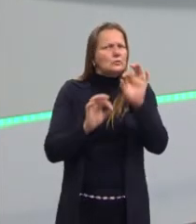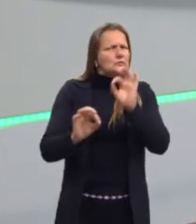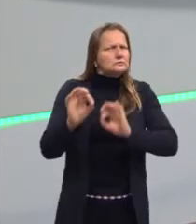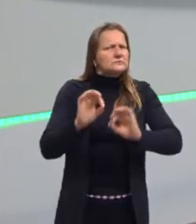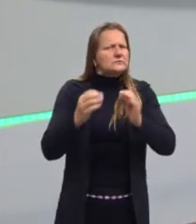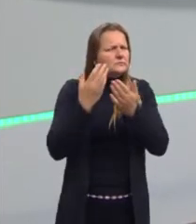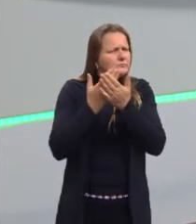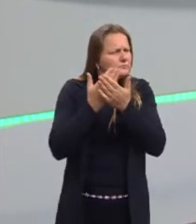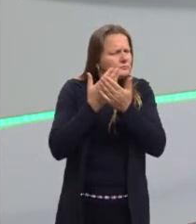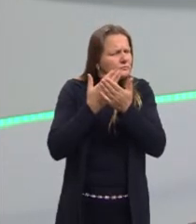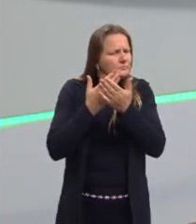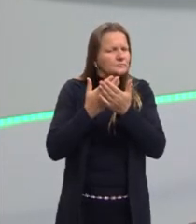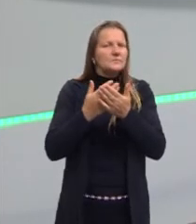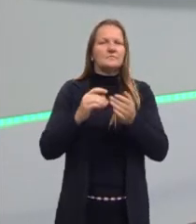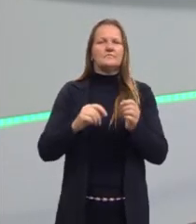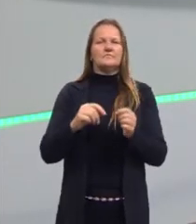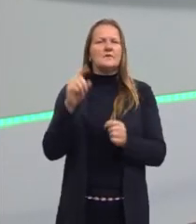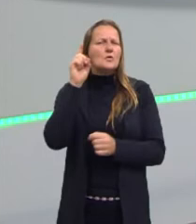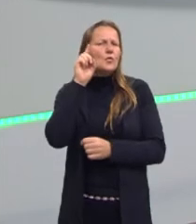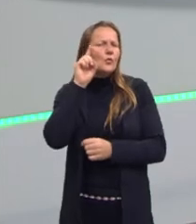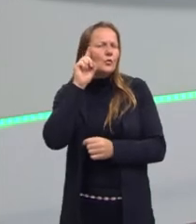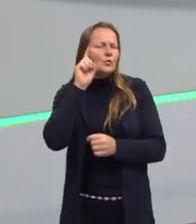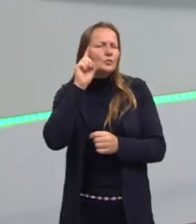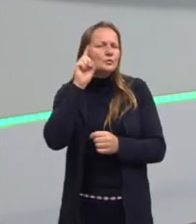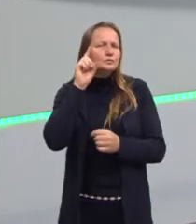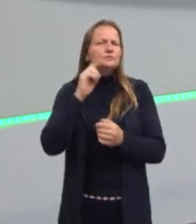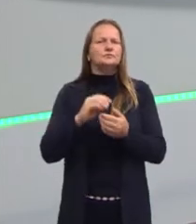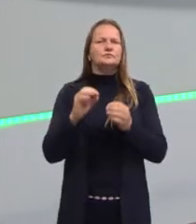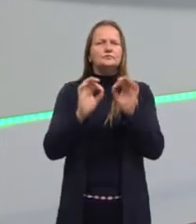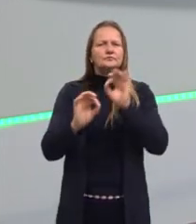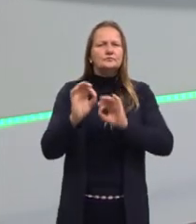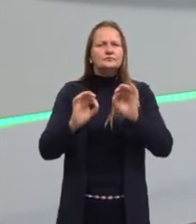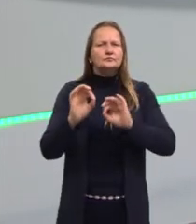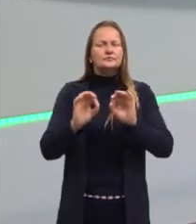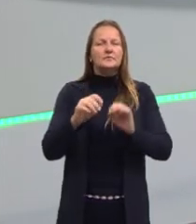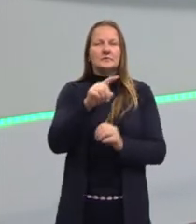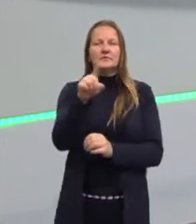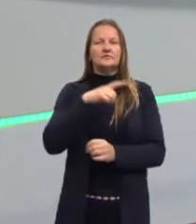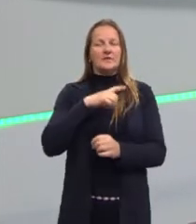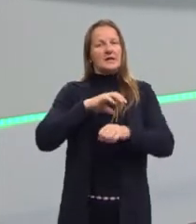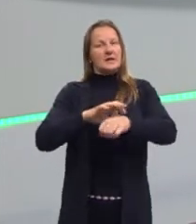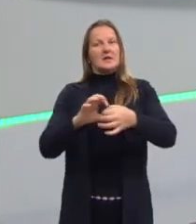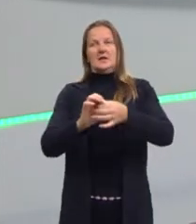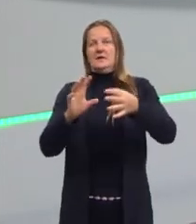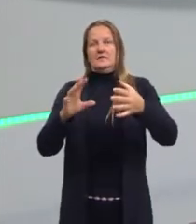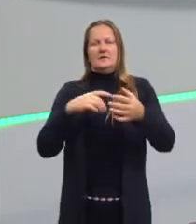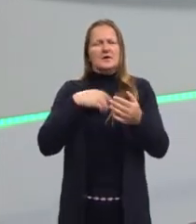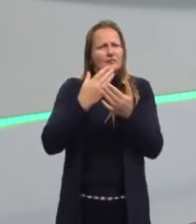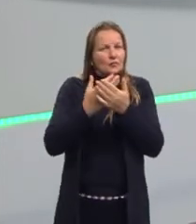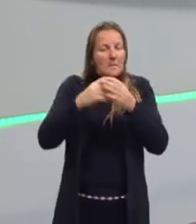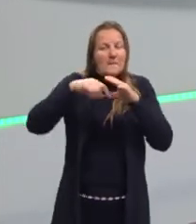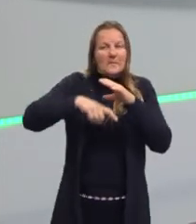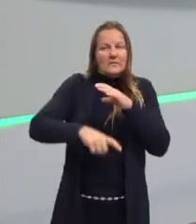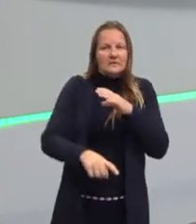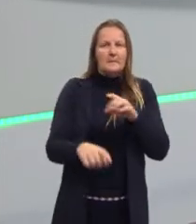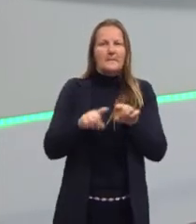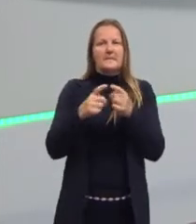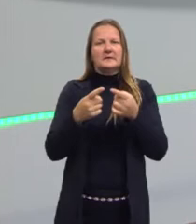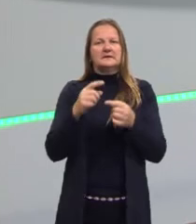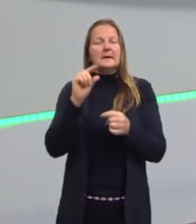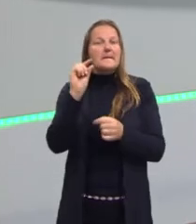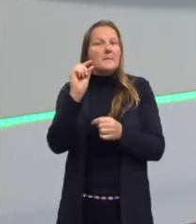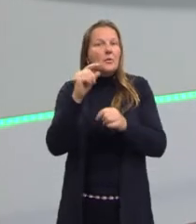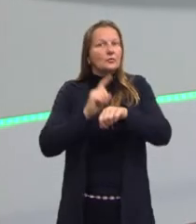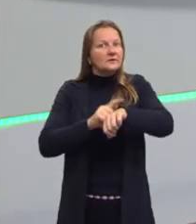estudos. Faça uma disciplina, não necessariamente, se você tiver tempo, estude o máximo que puder, mas se você não tiver